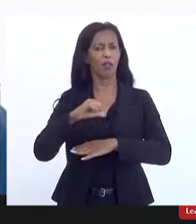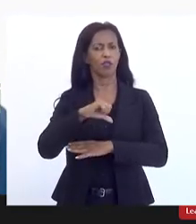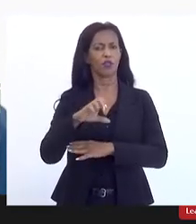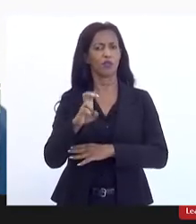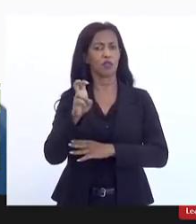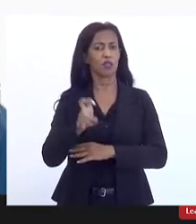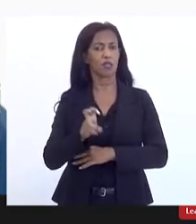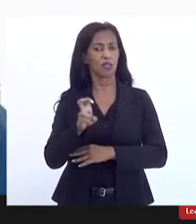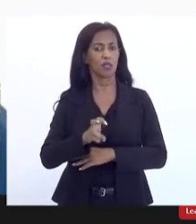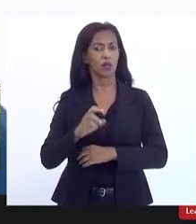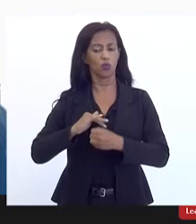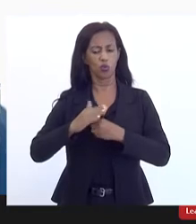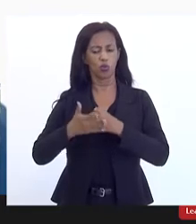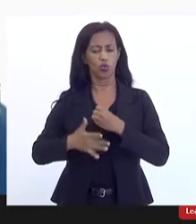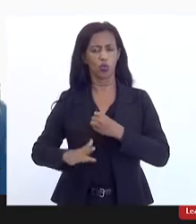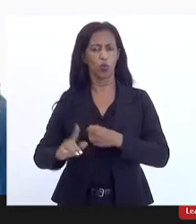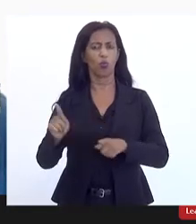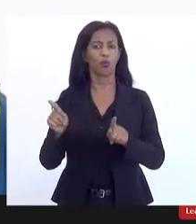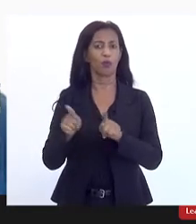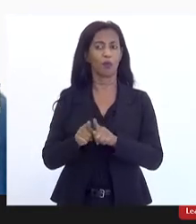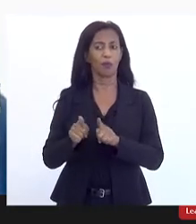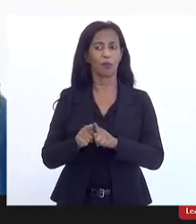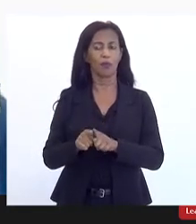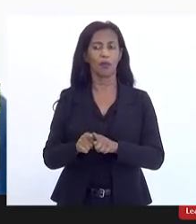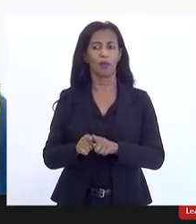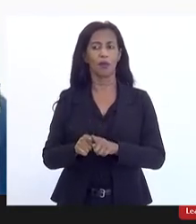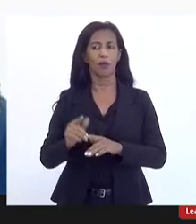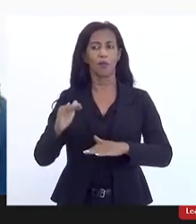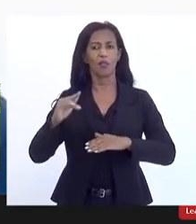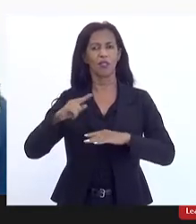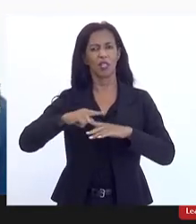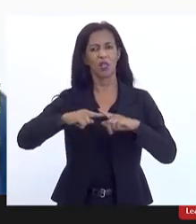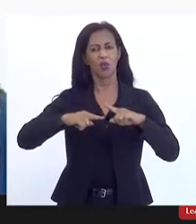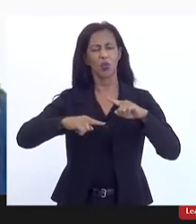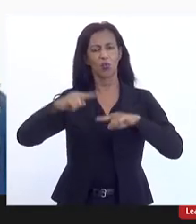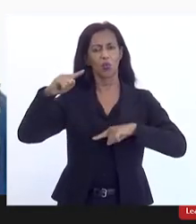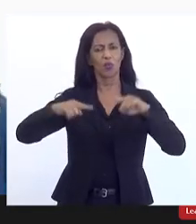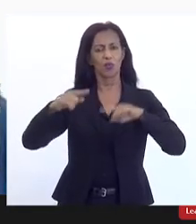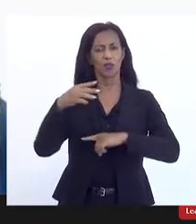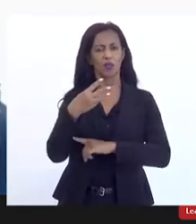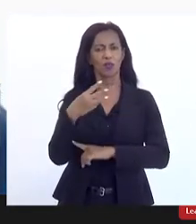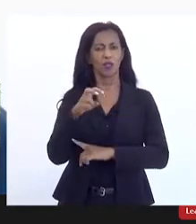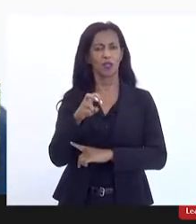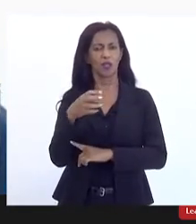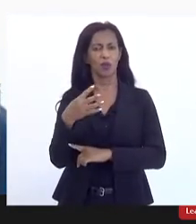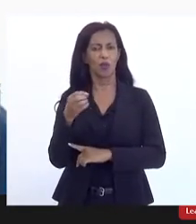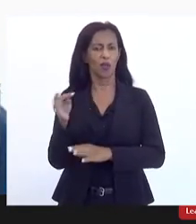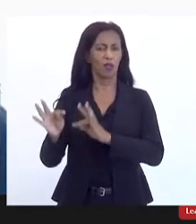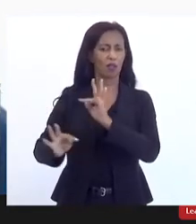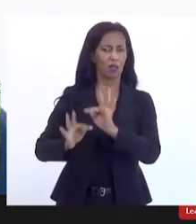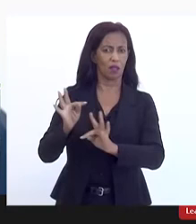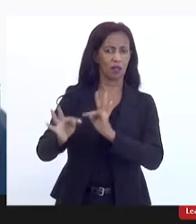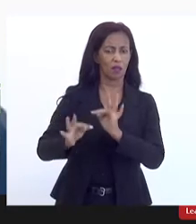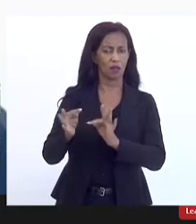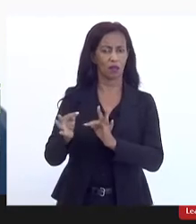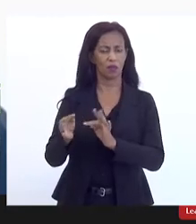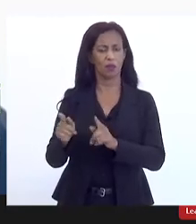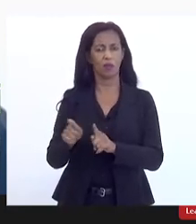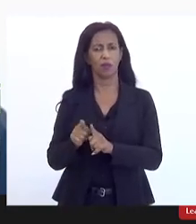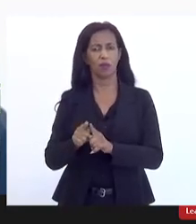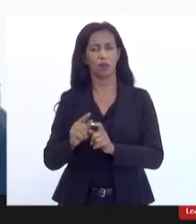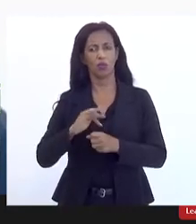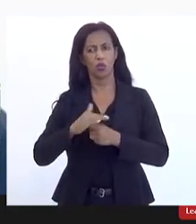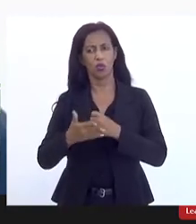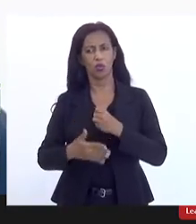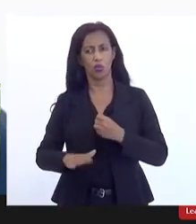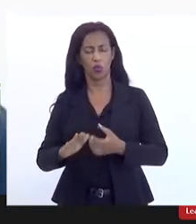% de coleta de esgoto mas tem um índice de cerca de 35 a 40% de tratamento de esgoto então assim